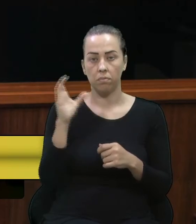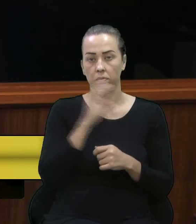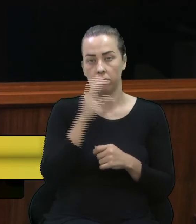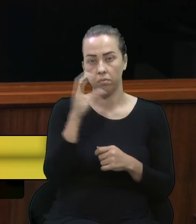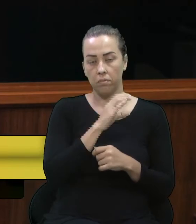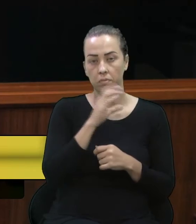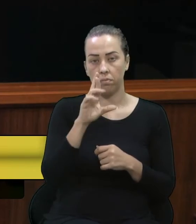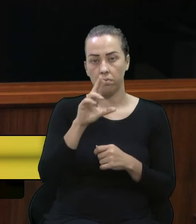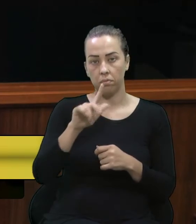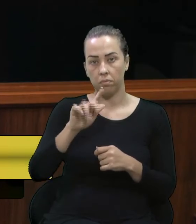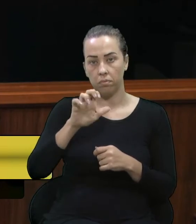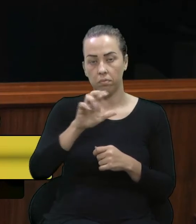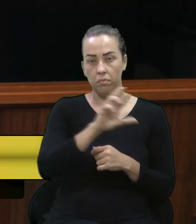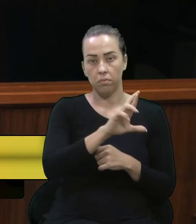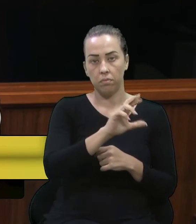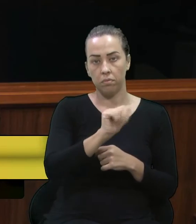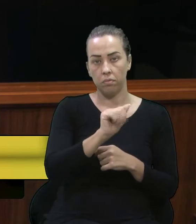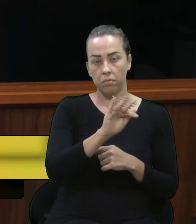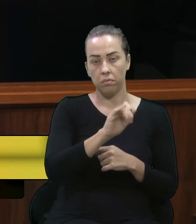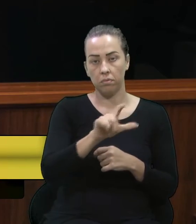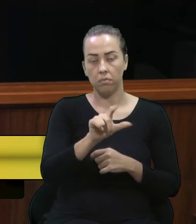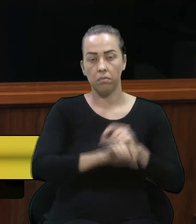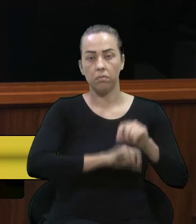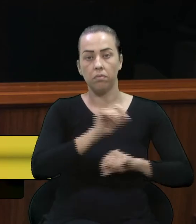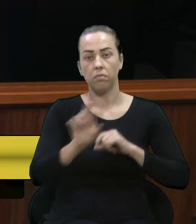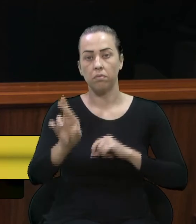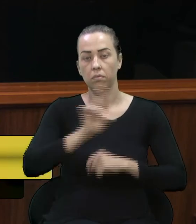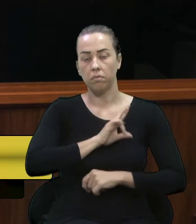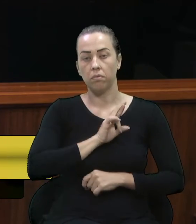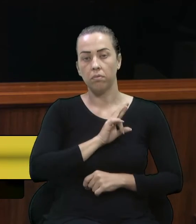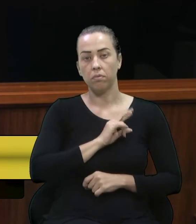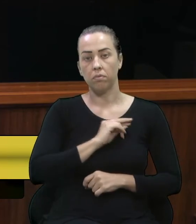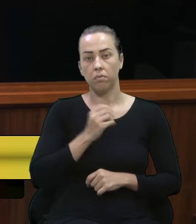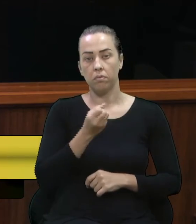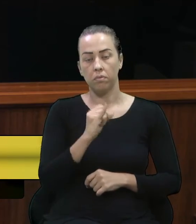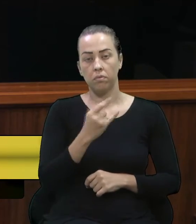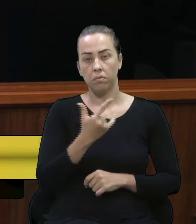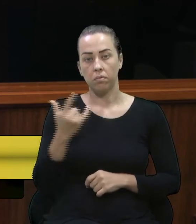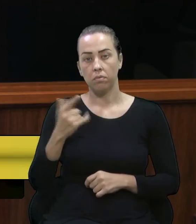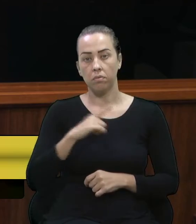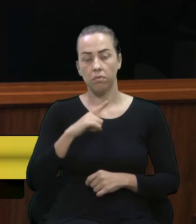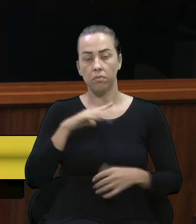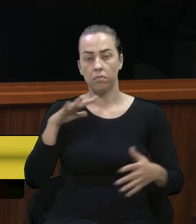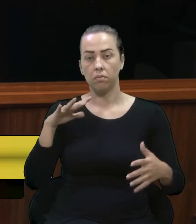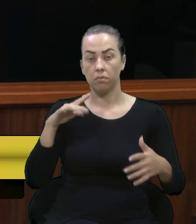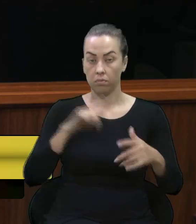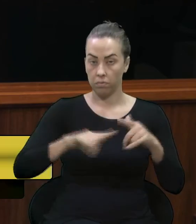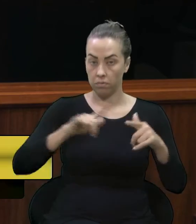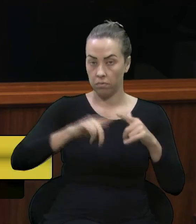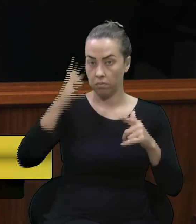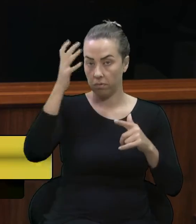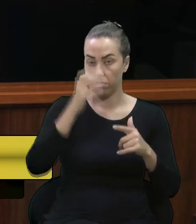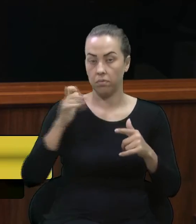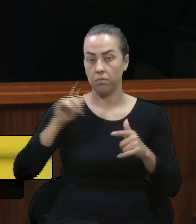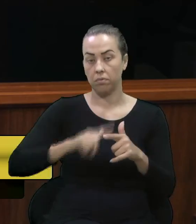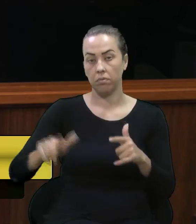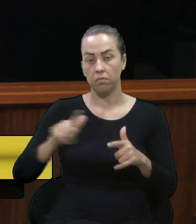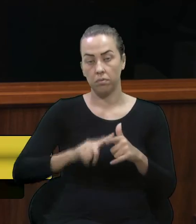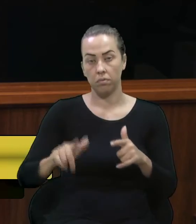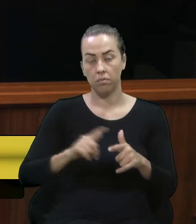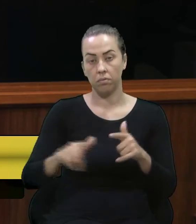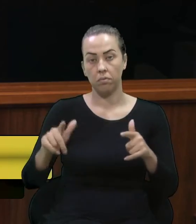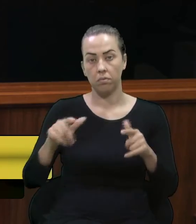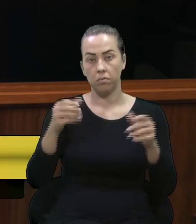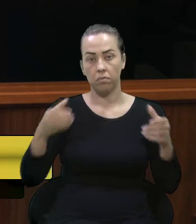RGE, o Rafael, enfim, quem responde por isso? Porque, do contrário, nós vamos ter acidentes e problemas de